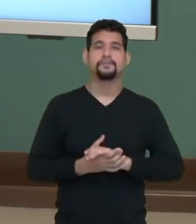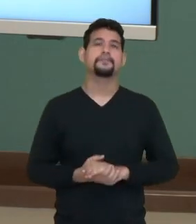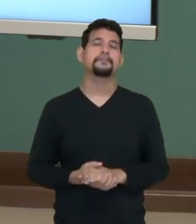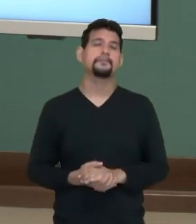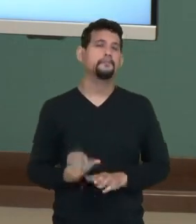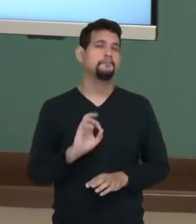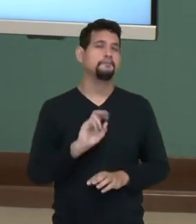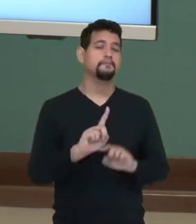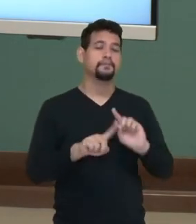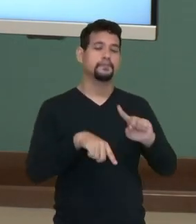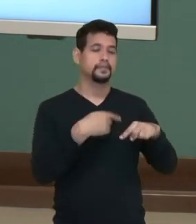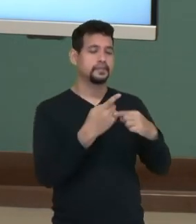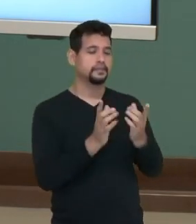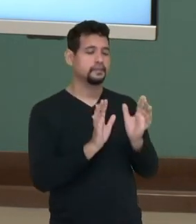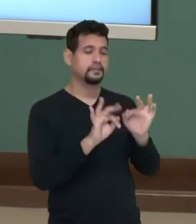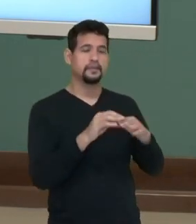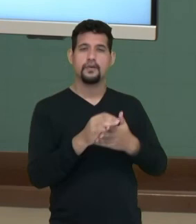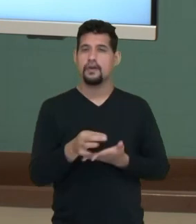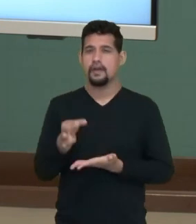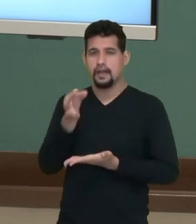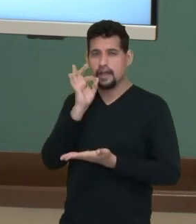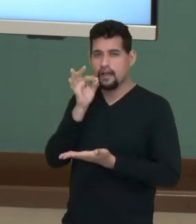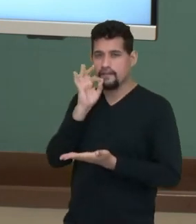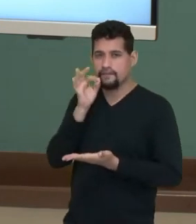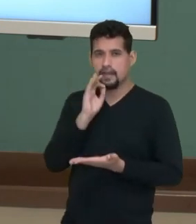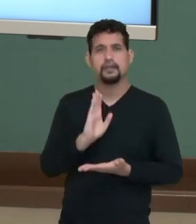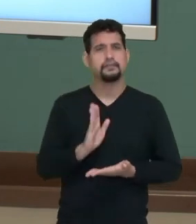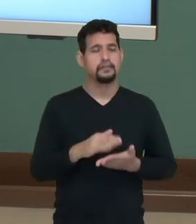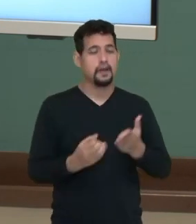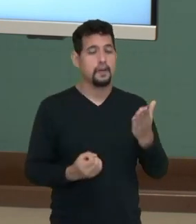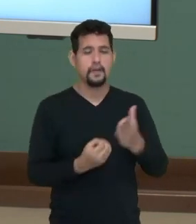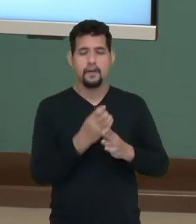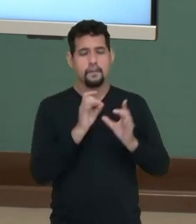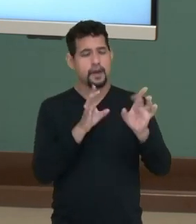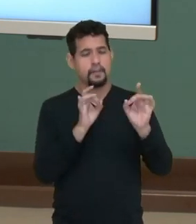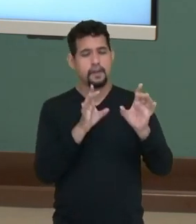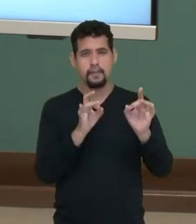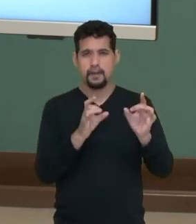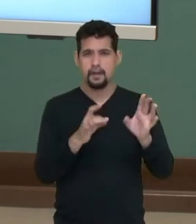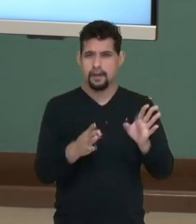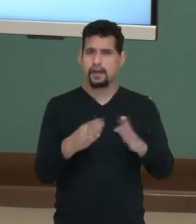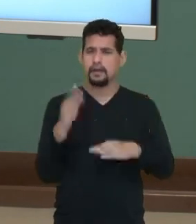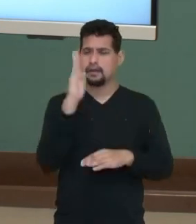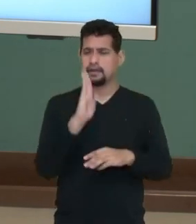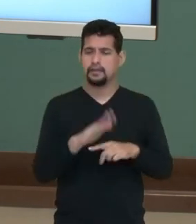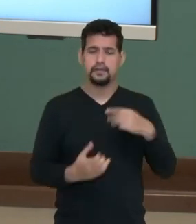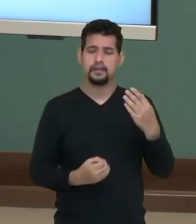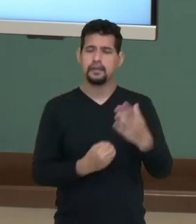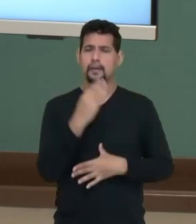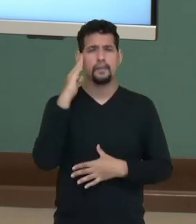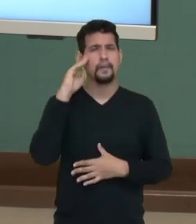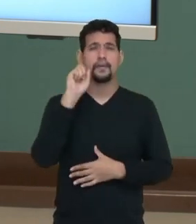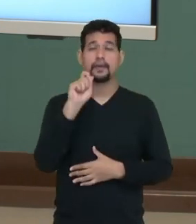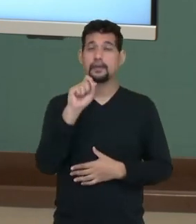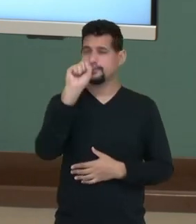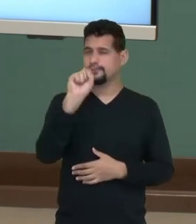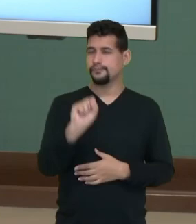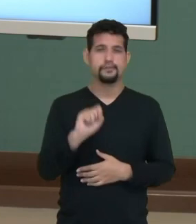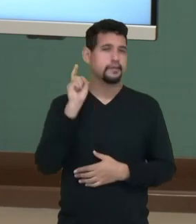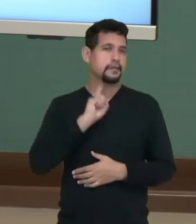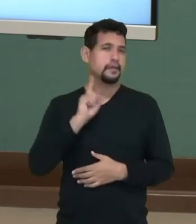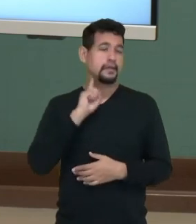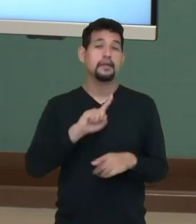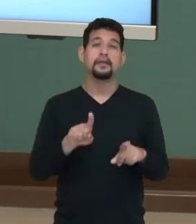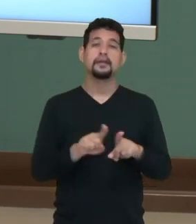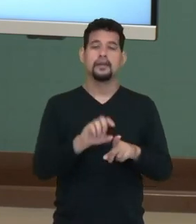Muito bem. E finalizando aqui com o café. O café que já foi o maior produto de exportação do Brasil. Brasil é produzido principalmente aqui, no sul de Minas Gerais,